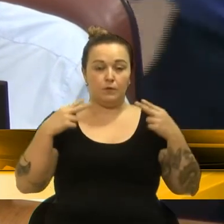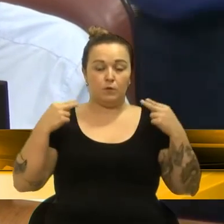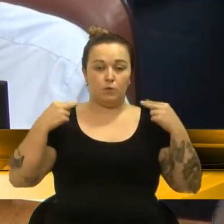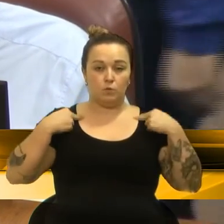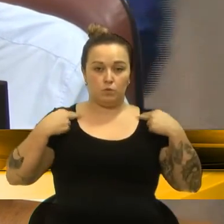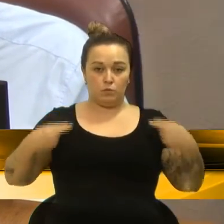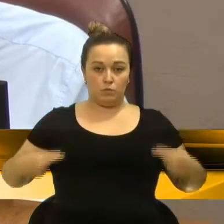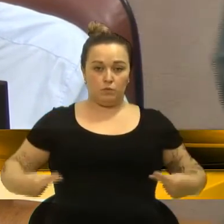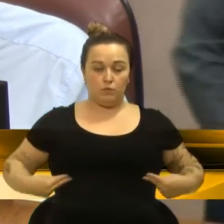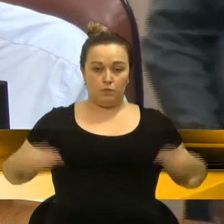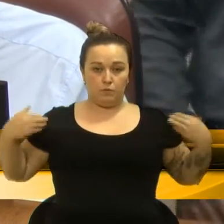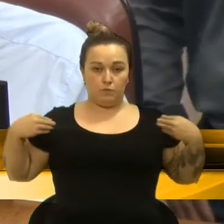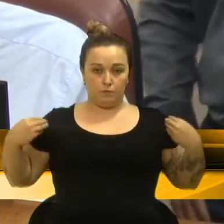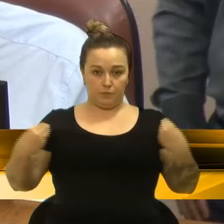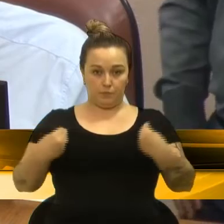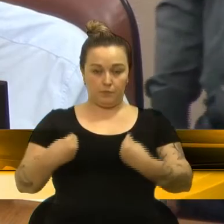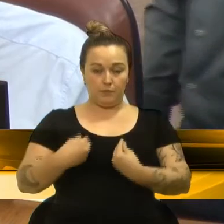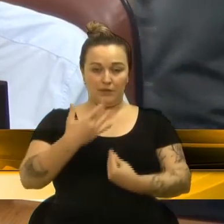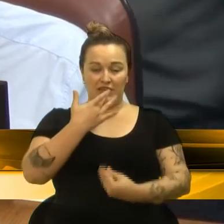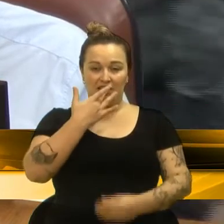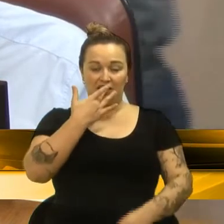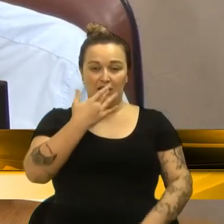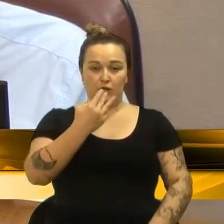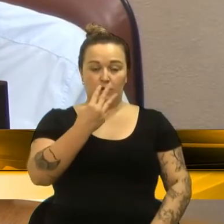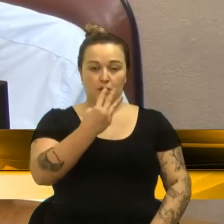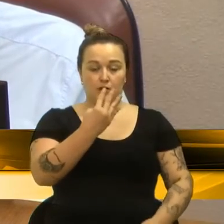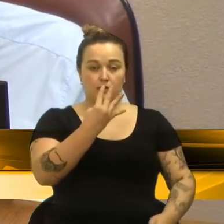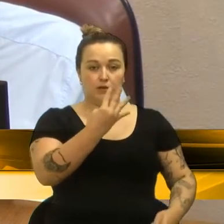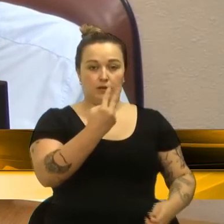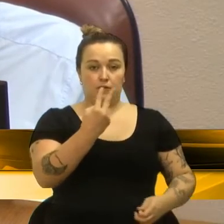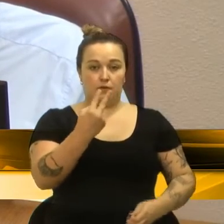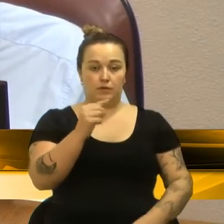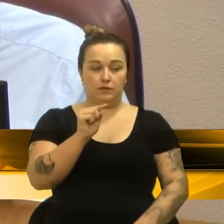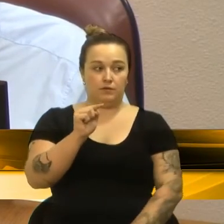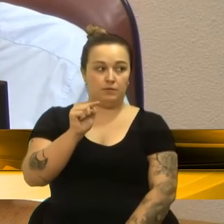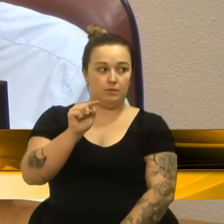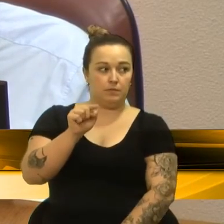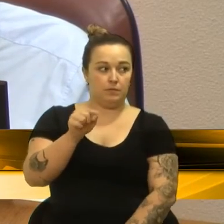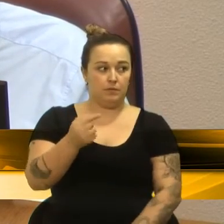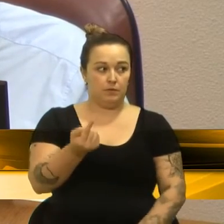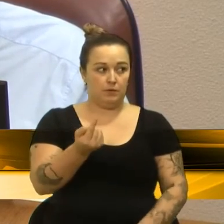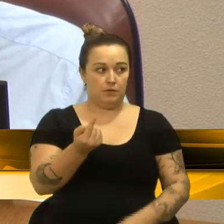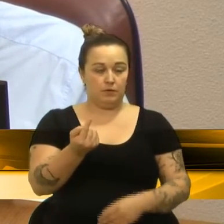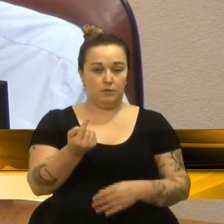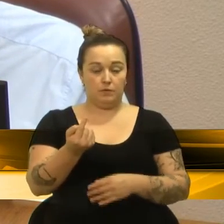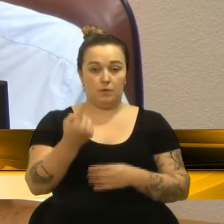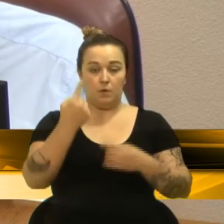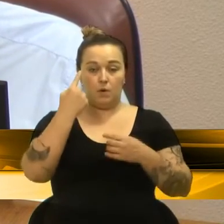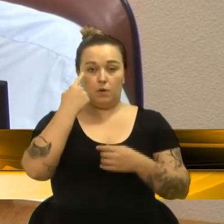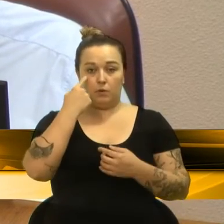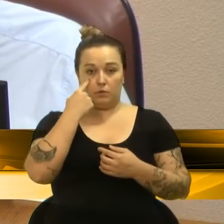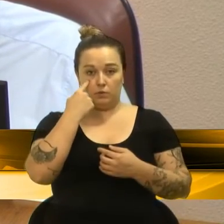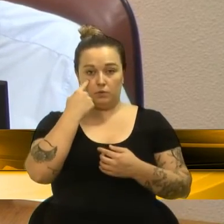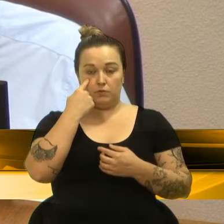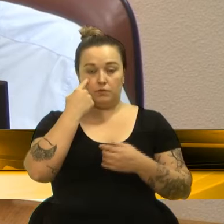jalecos 42.667,82, óculos 1.347,33,